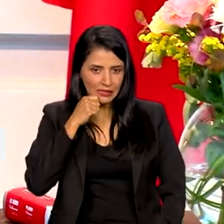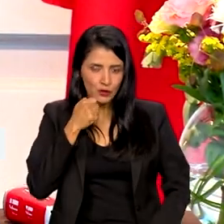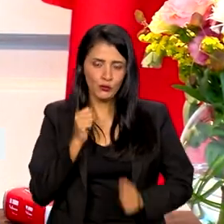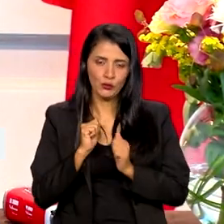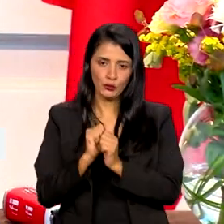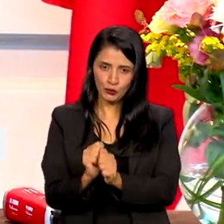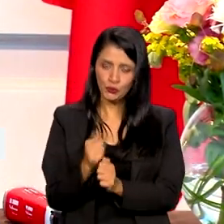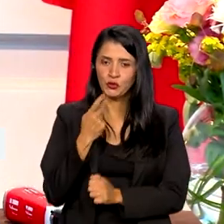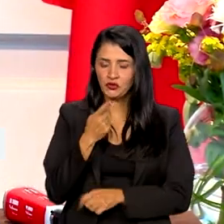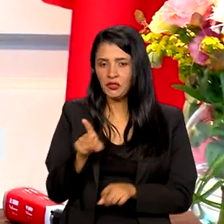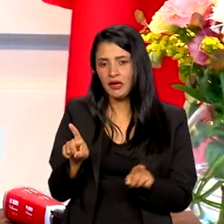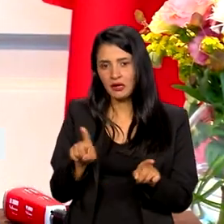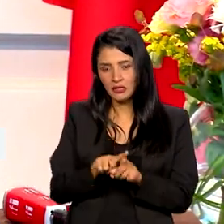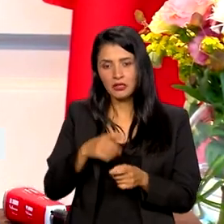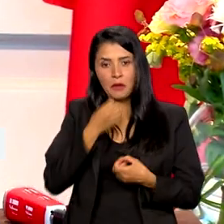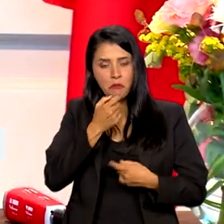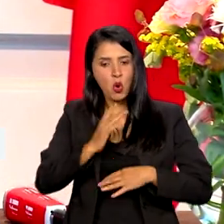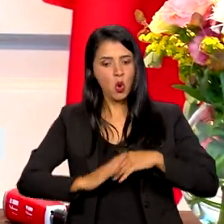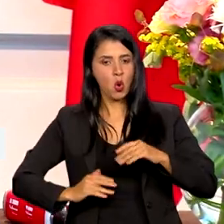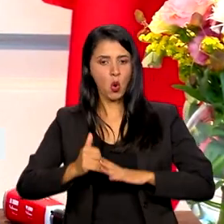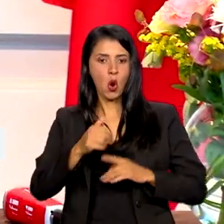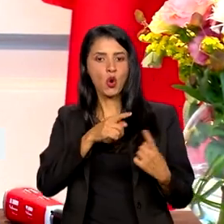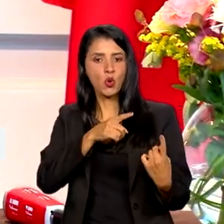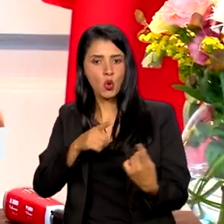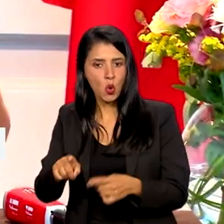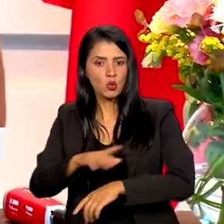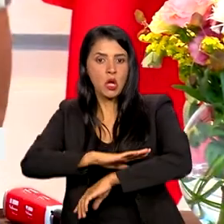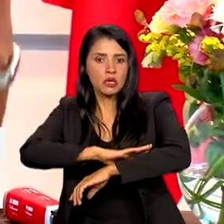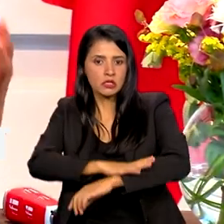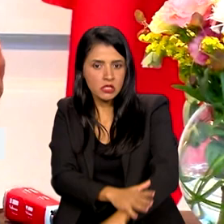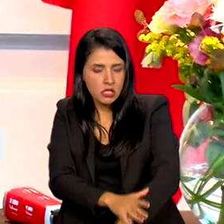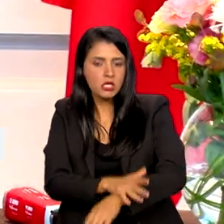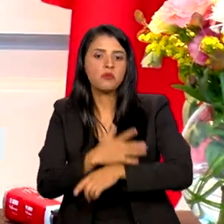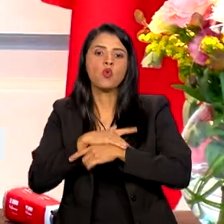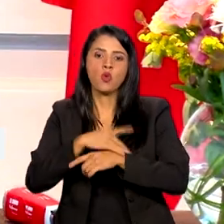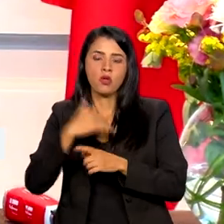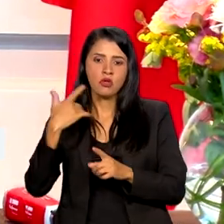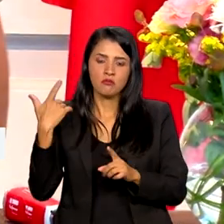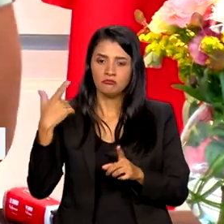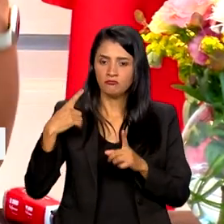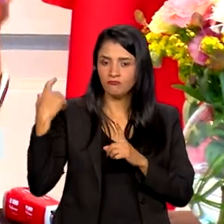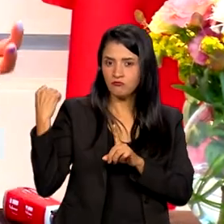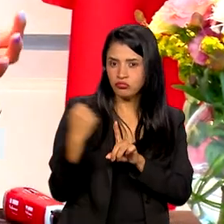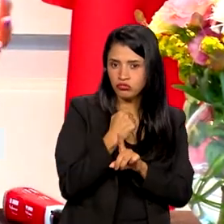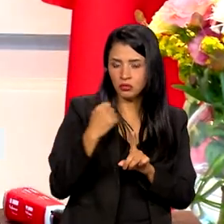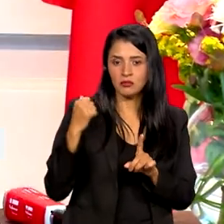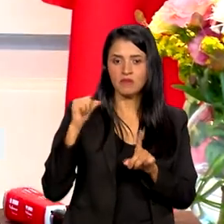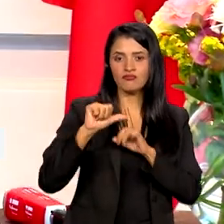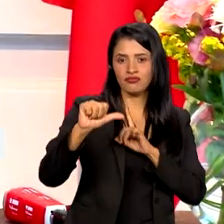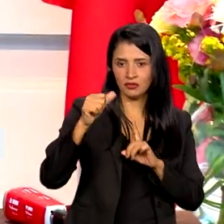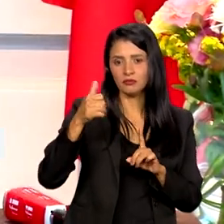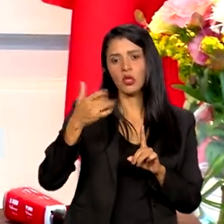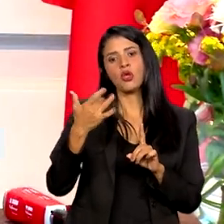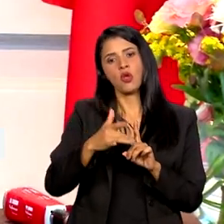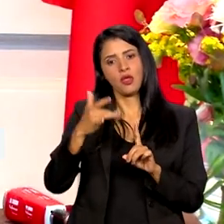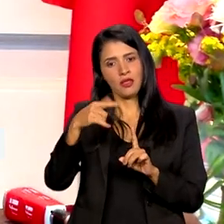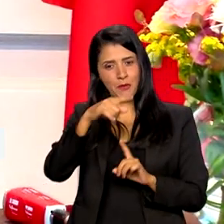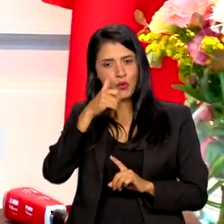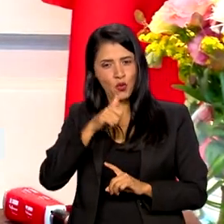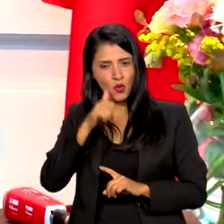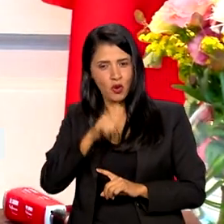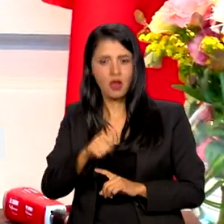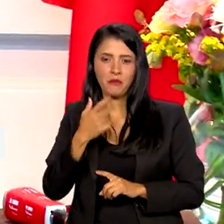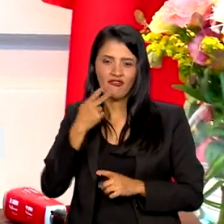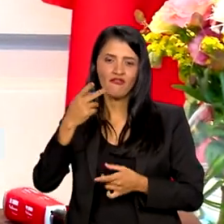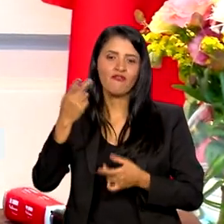para falar dessas boas práticas do combate ao racismo e xenofobia, para além do observatório, para além de dentro da universidade, em cooperação com